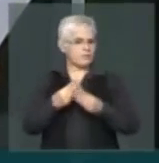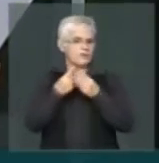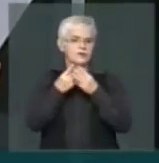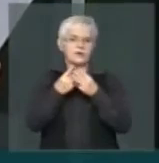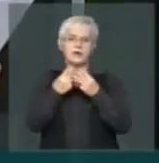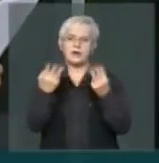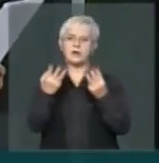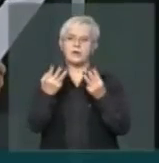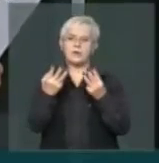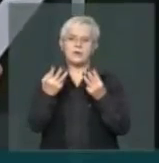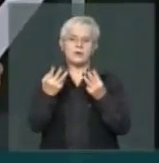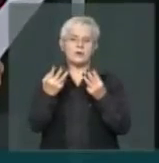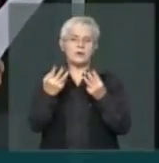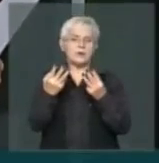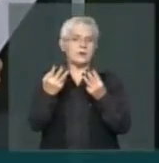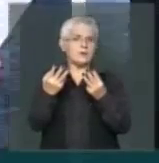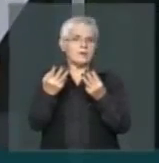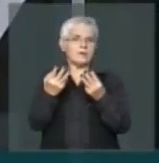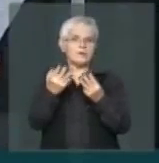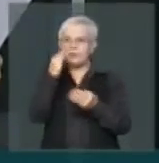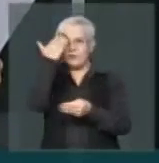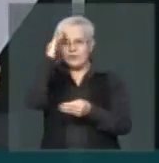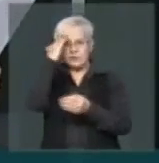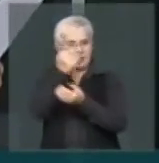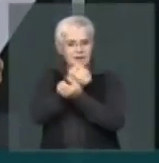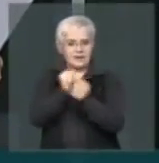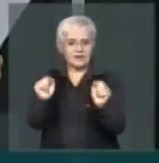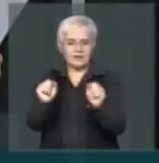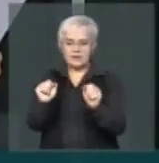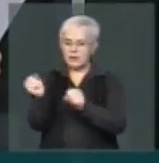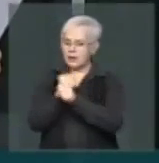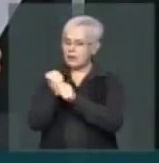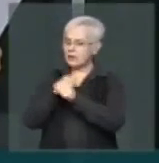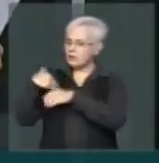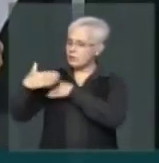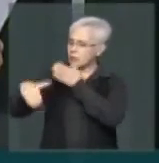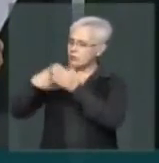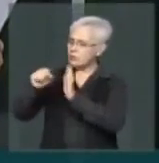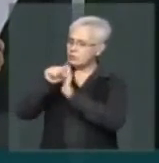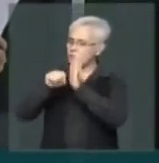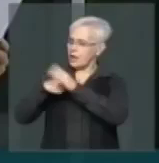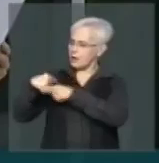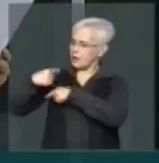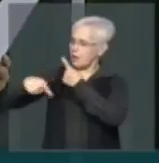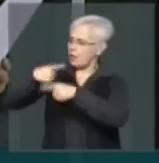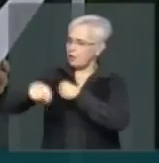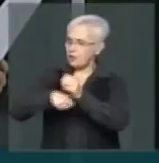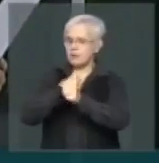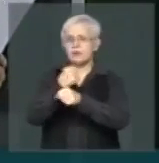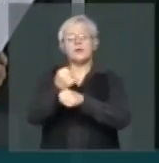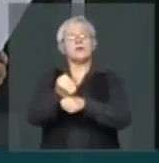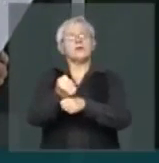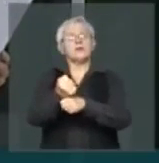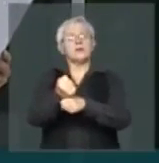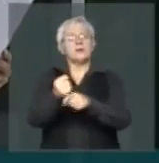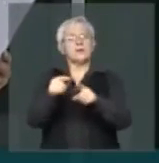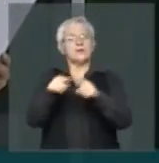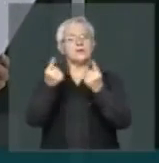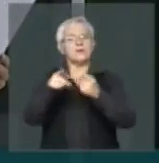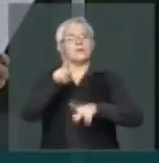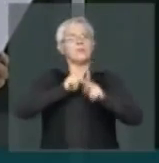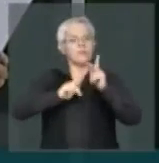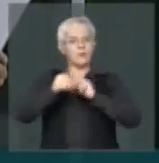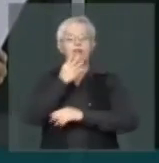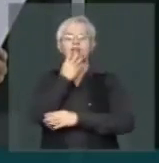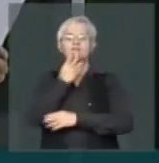incompreensível. séculos vêm e vão, povos florescem, alcançam seu apogeu, envelhecem e desaparecem, mas